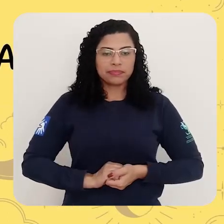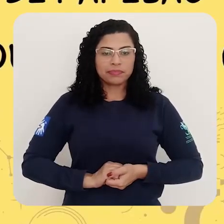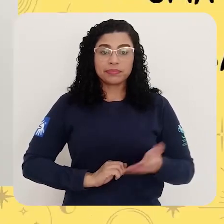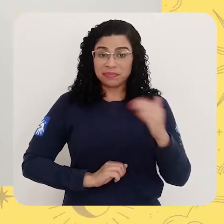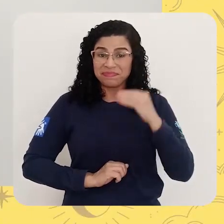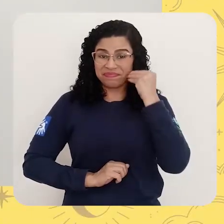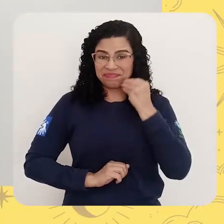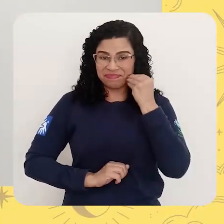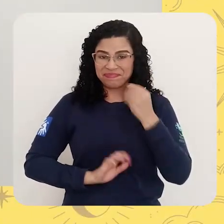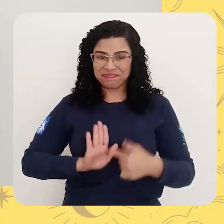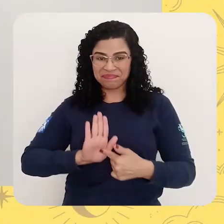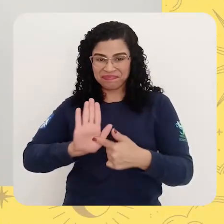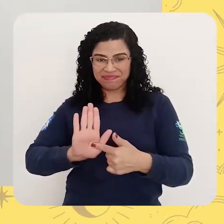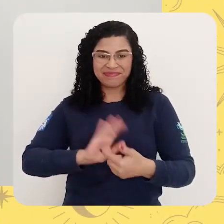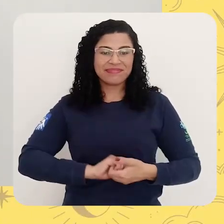Vamos para a experiência?